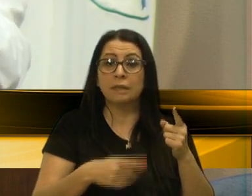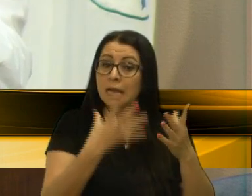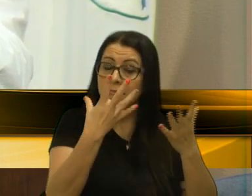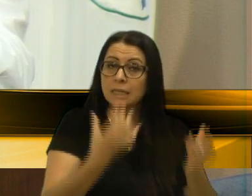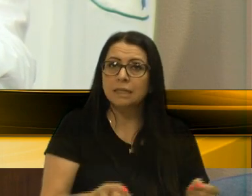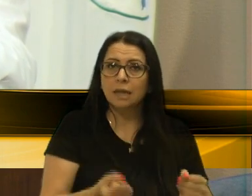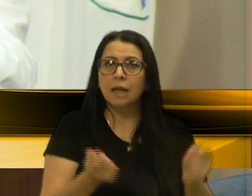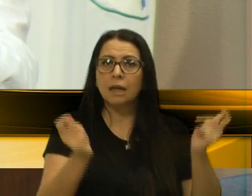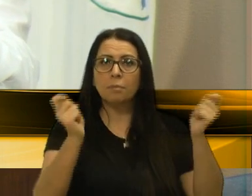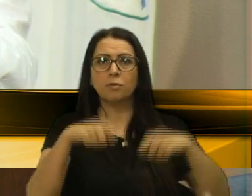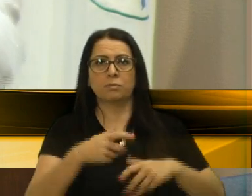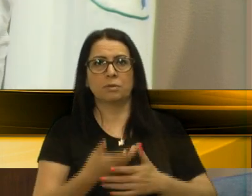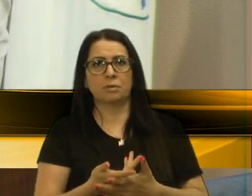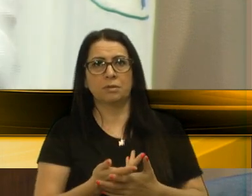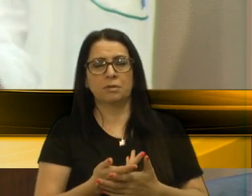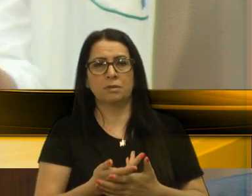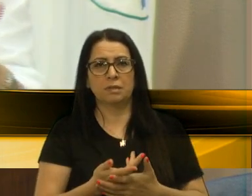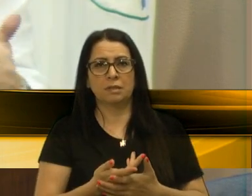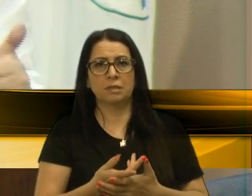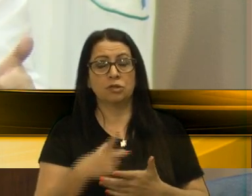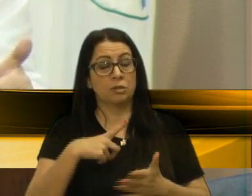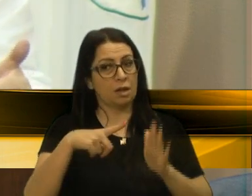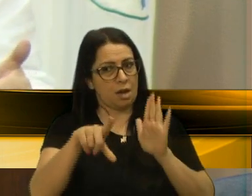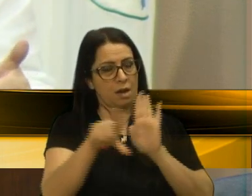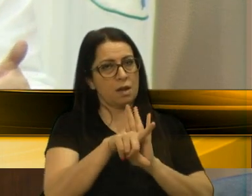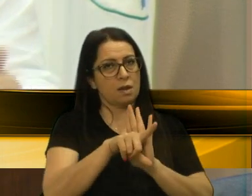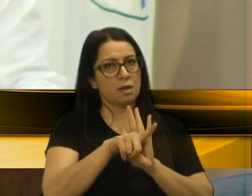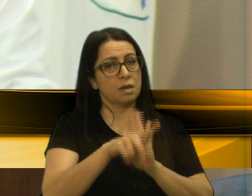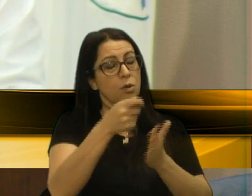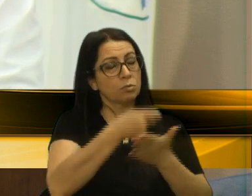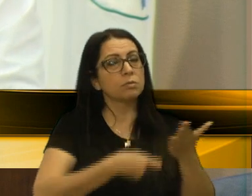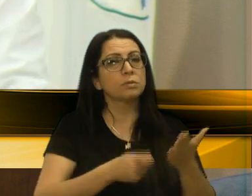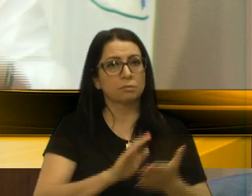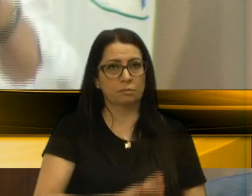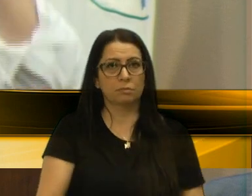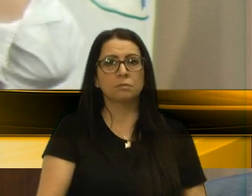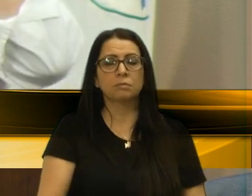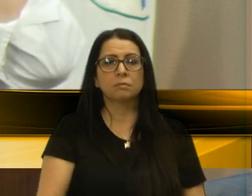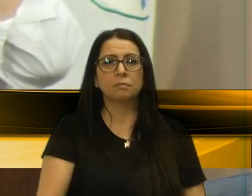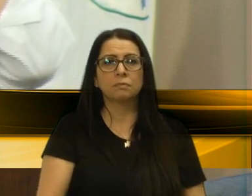admitir a possibilidade, desde que haja lei autorizando.